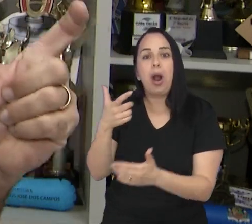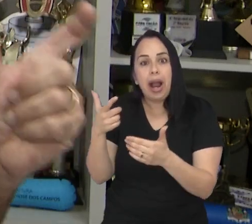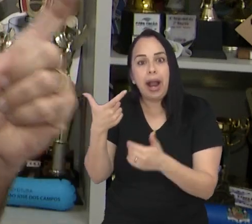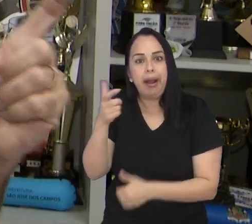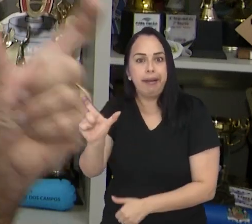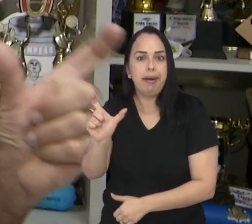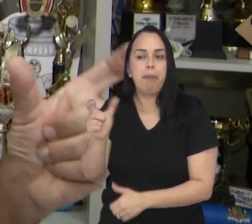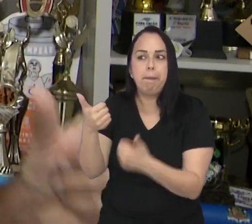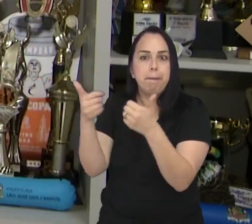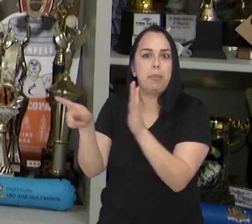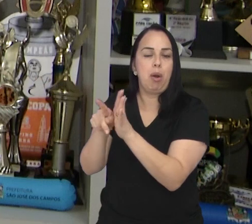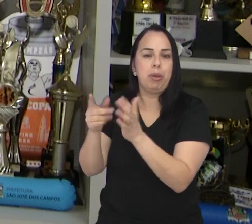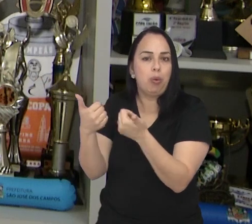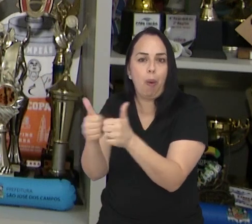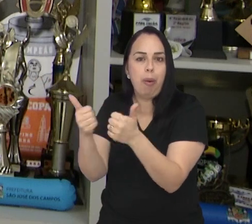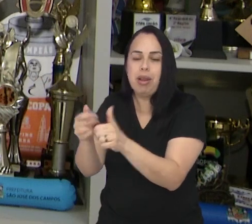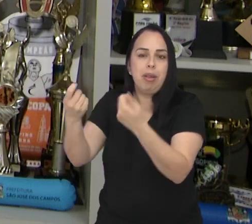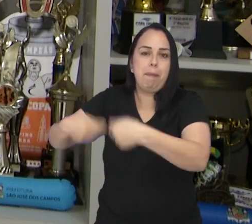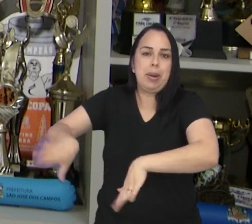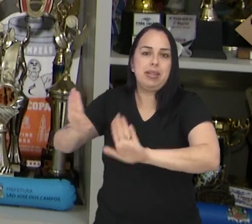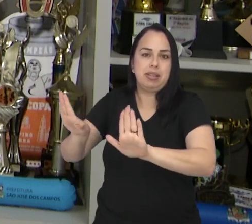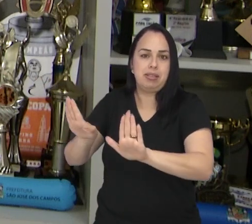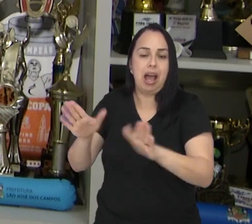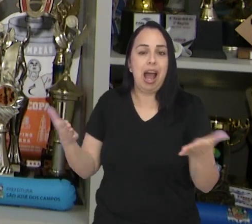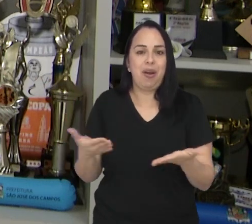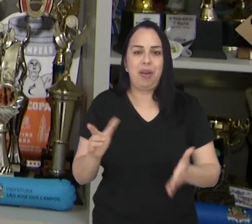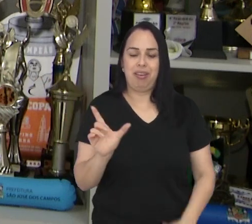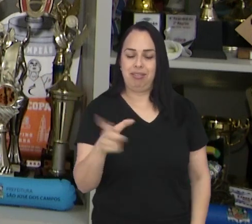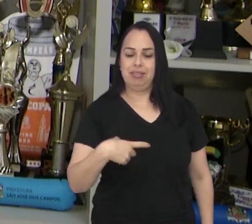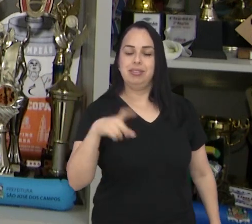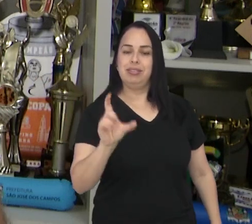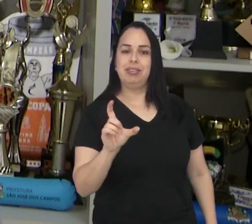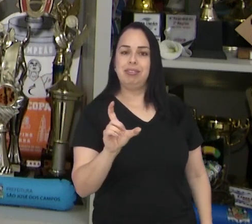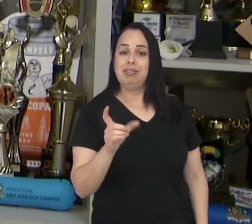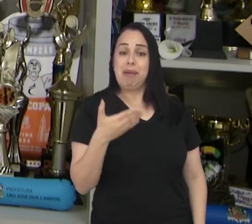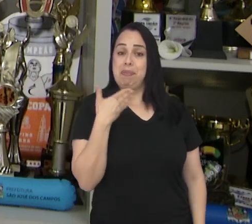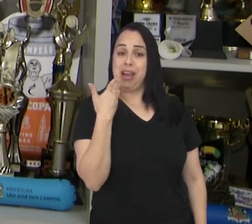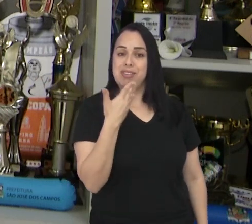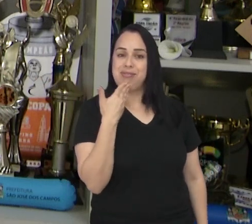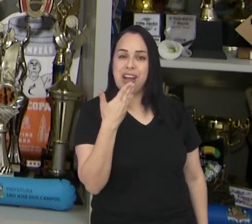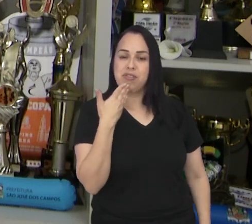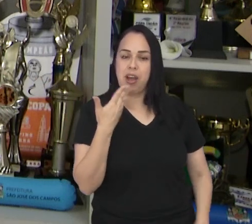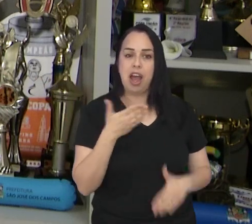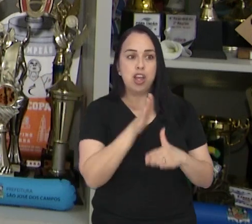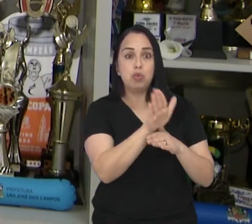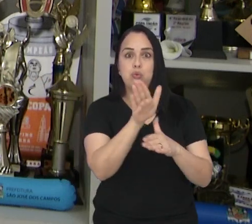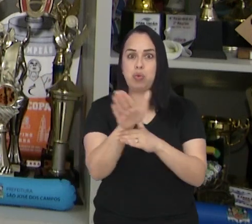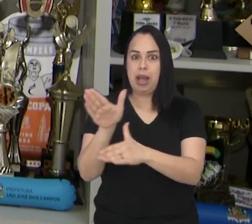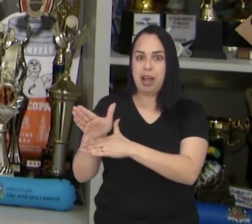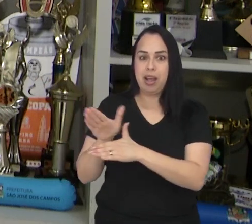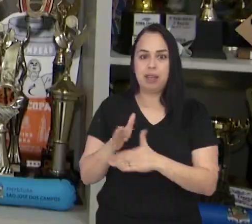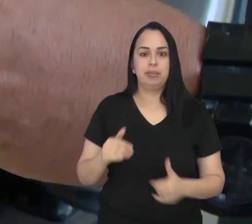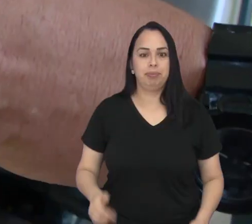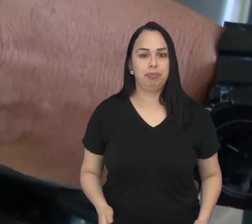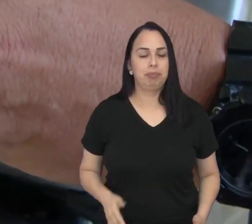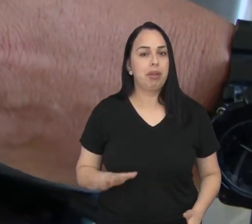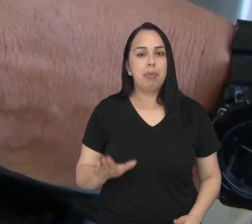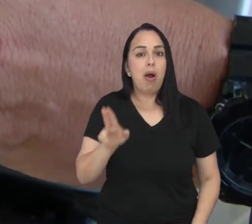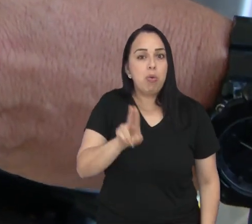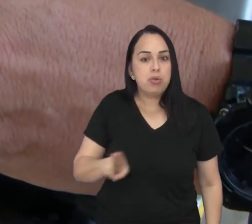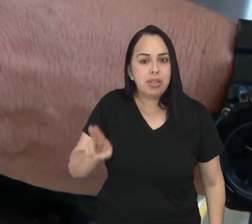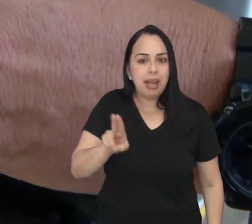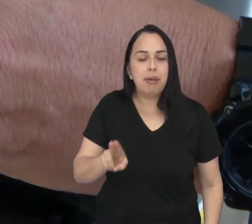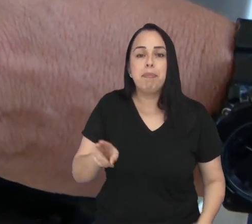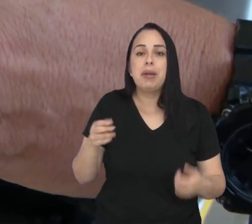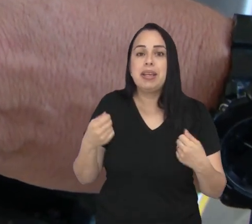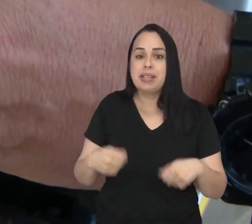cartão que já tem do transporte público. Então, é uma facilidade que vai ajudar muito o usuário. Para usar o